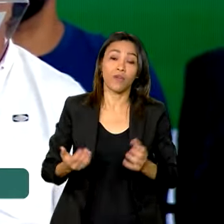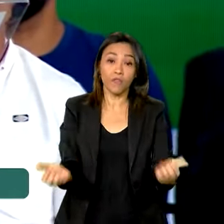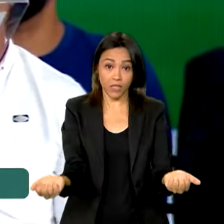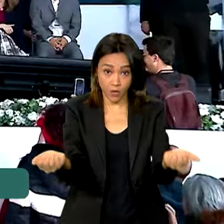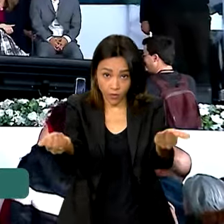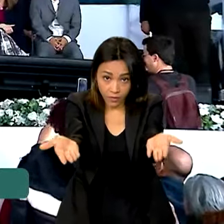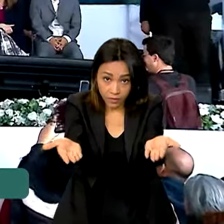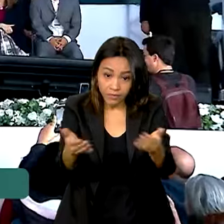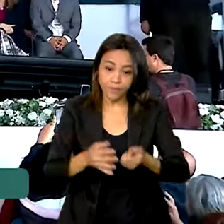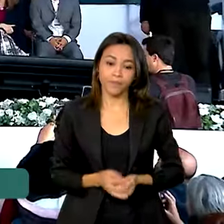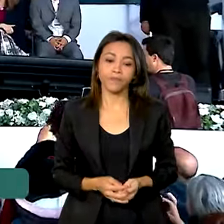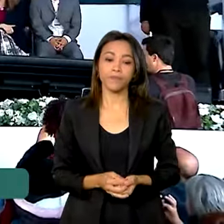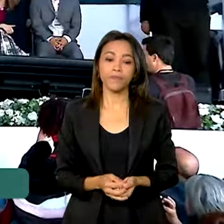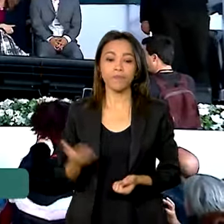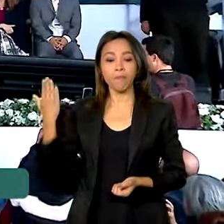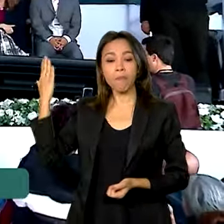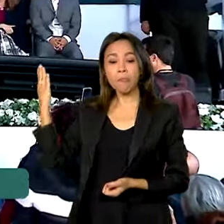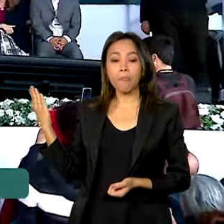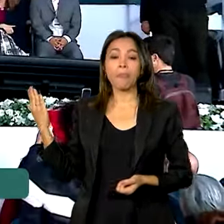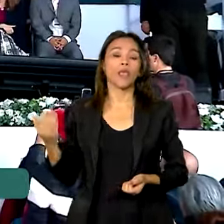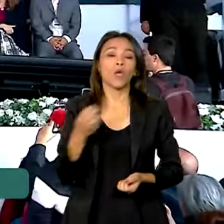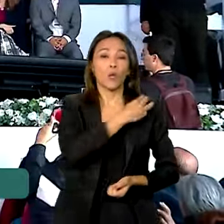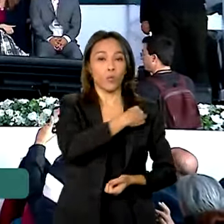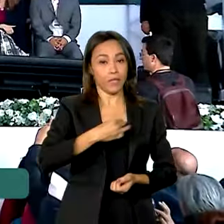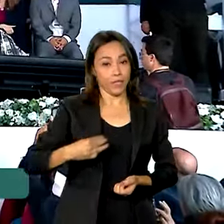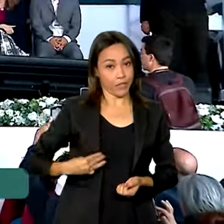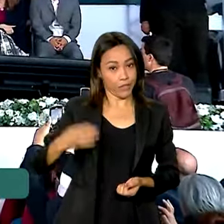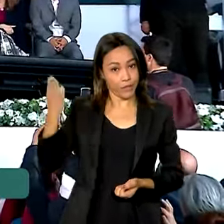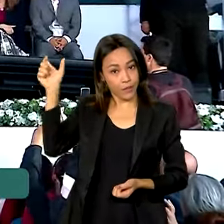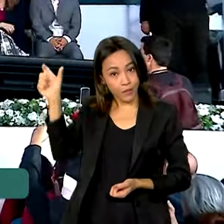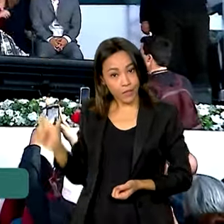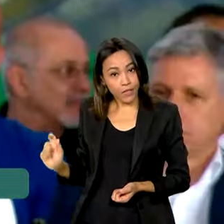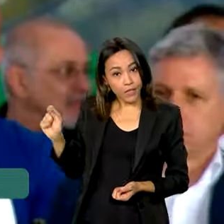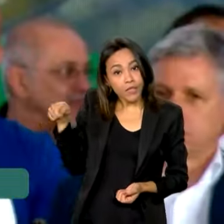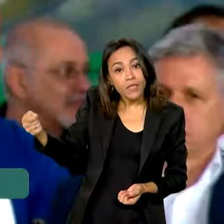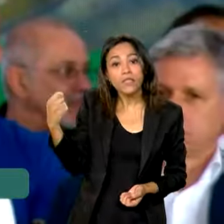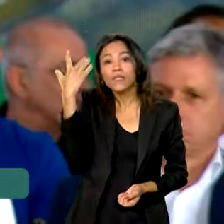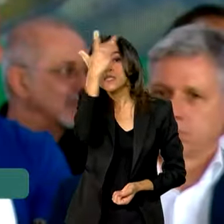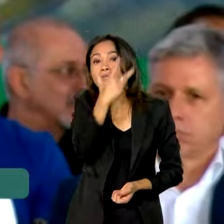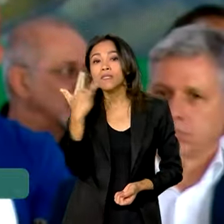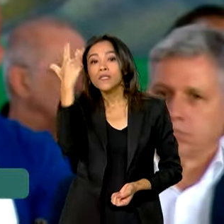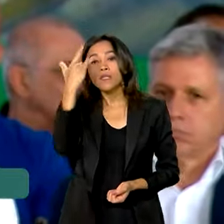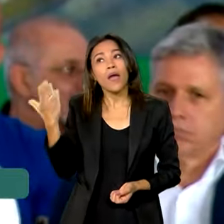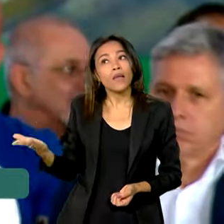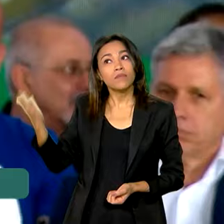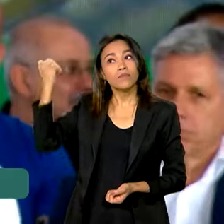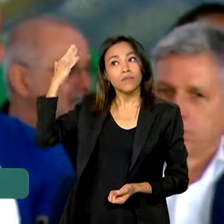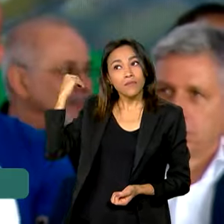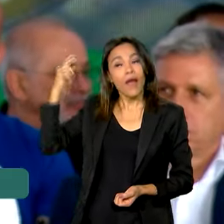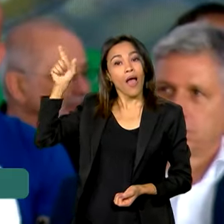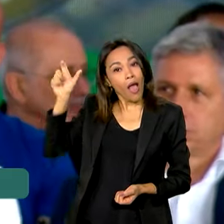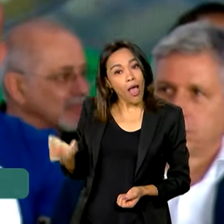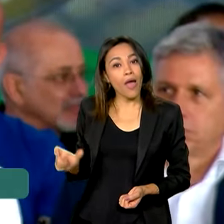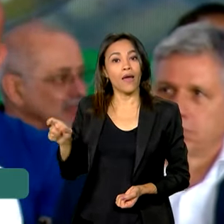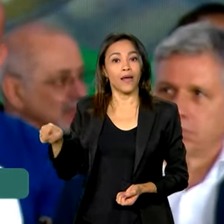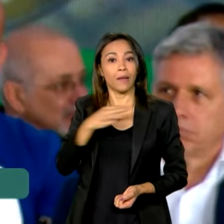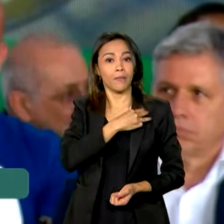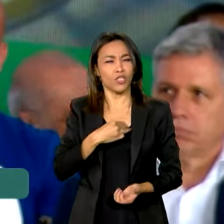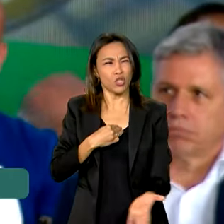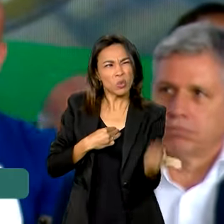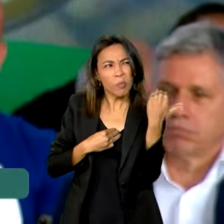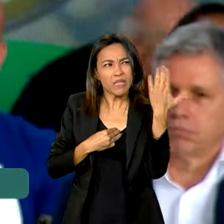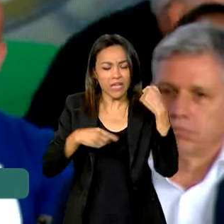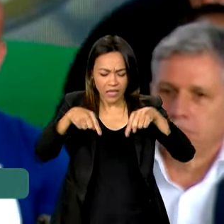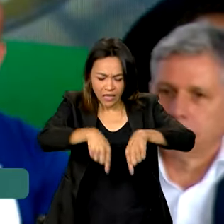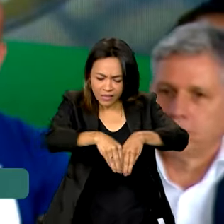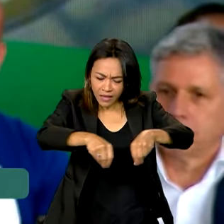em rede. O ministro da Fazenda, Fernando Haddad, era ministro da Educação quando o terreno em Osasco